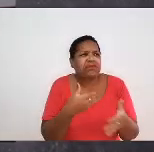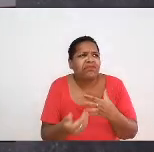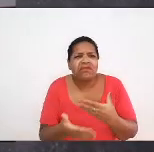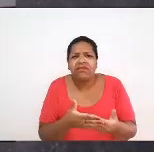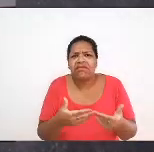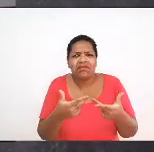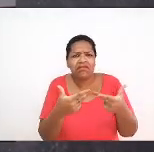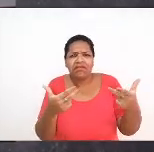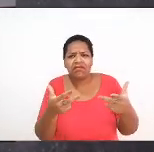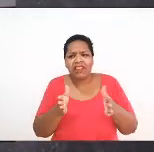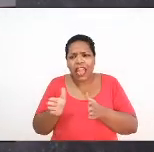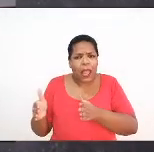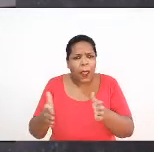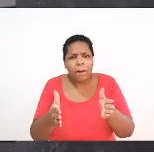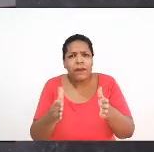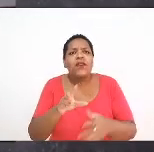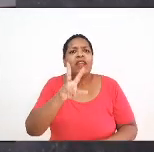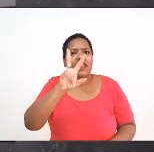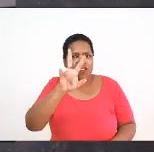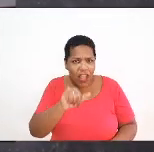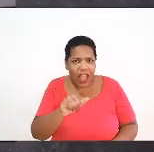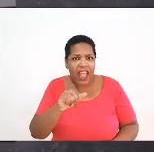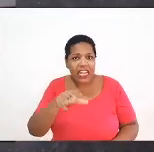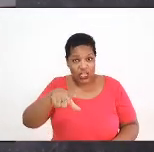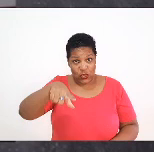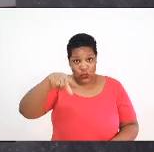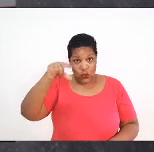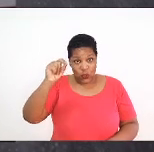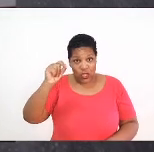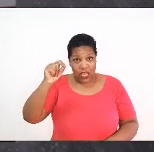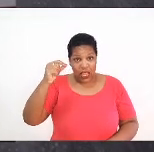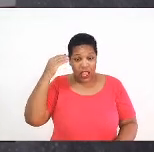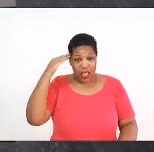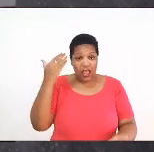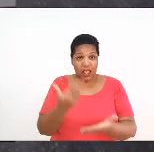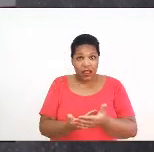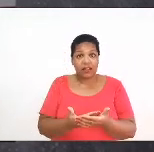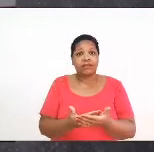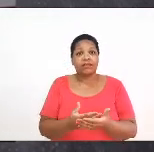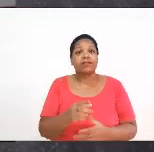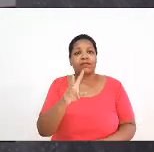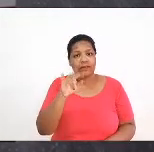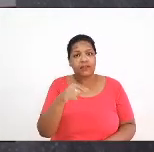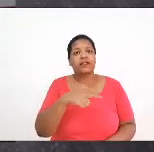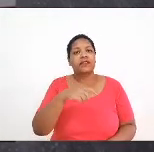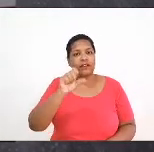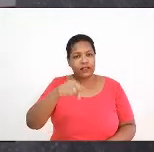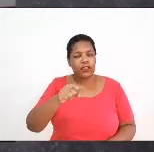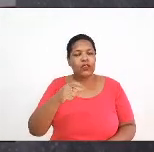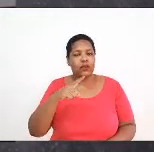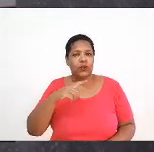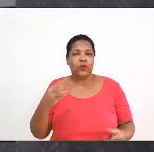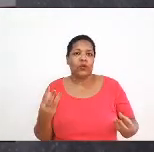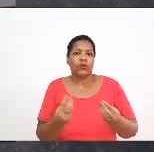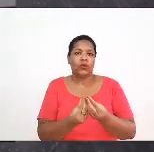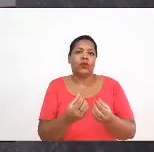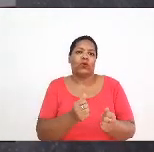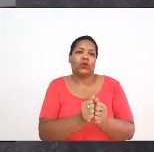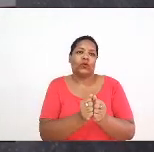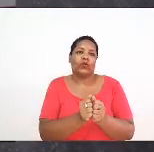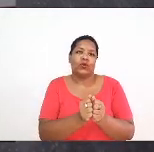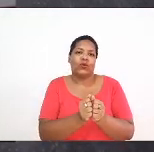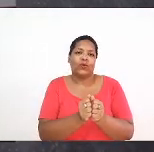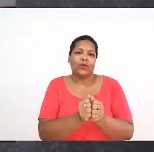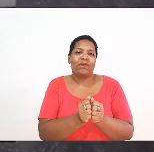a gente vá escolher para percorrer, a gente vai ter feito isso junto, e eu sei que isso